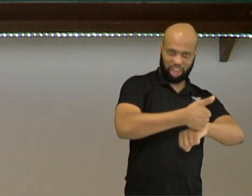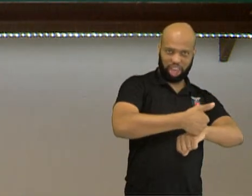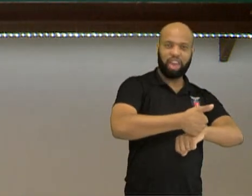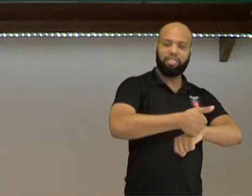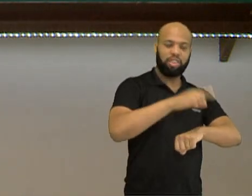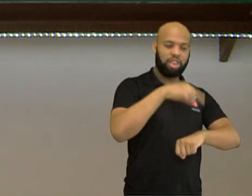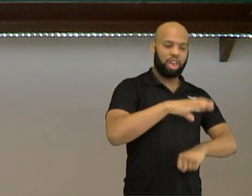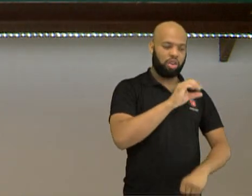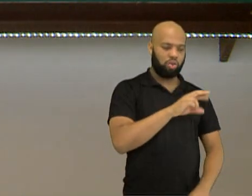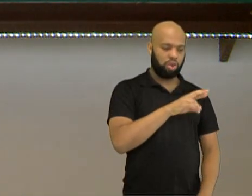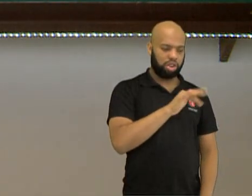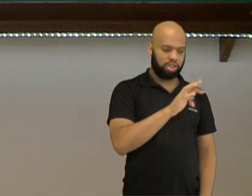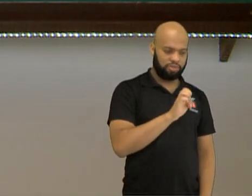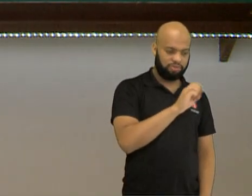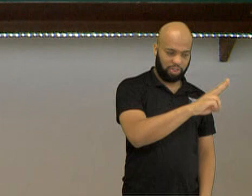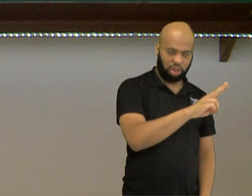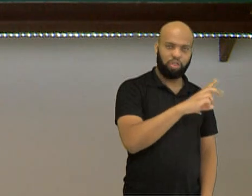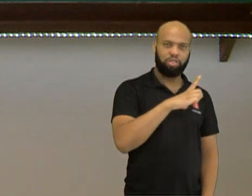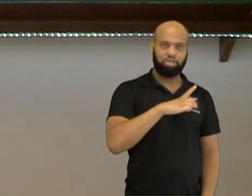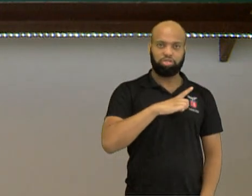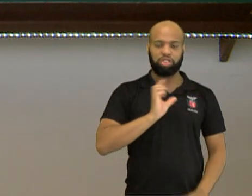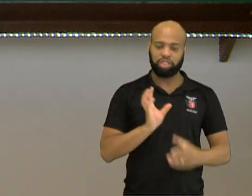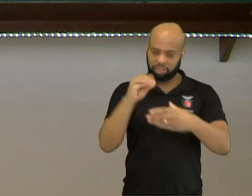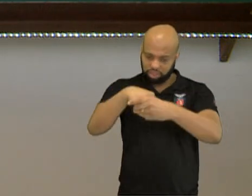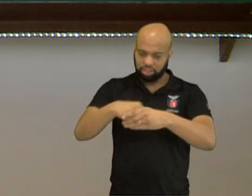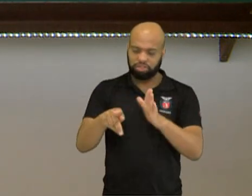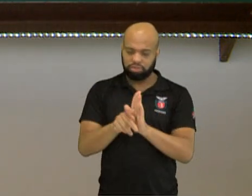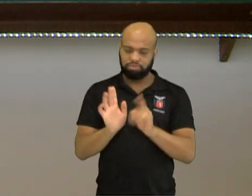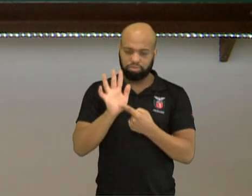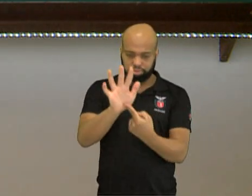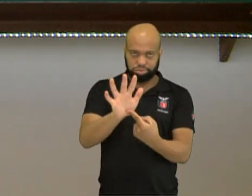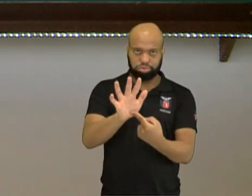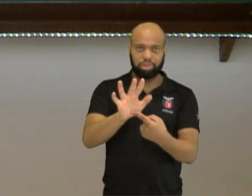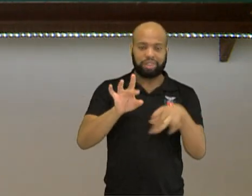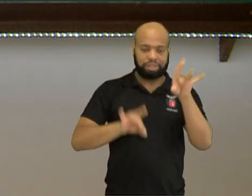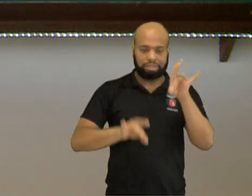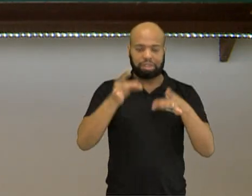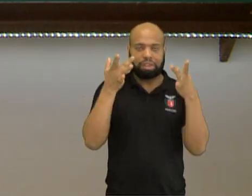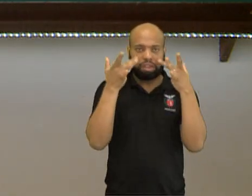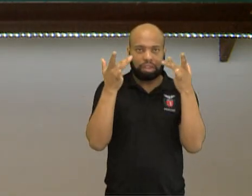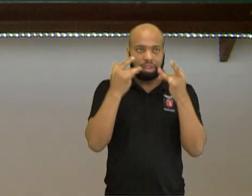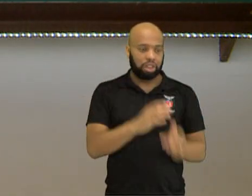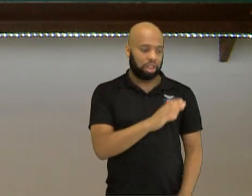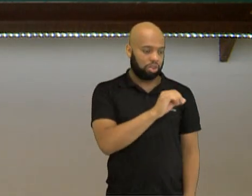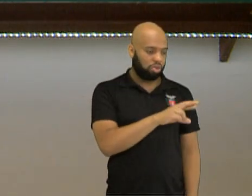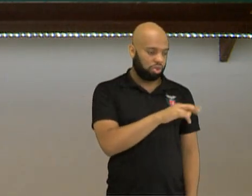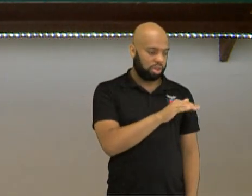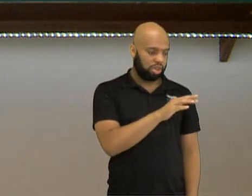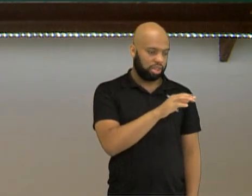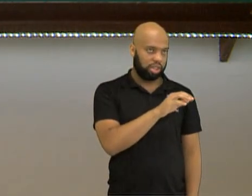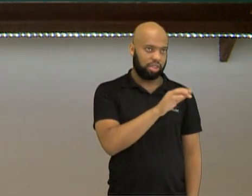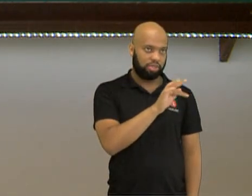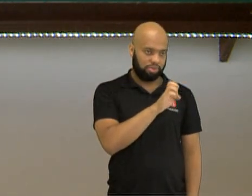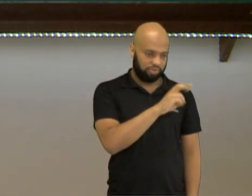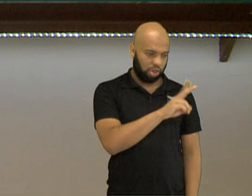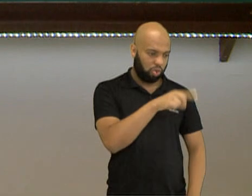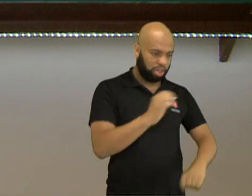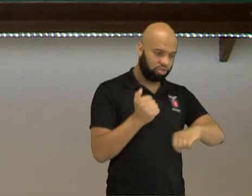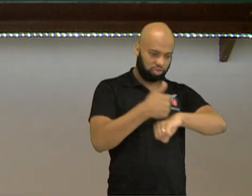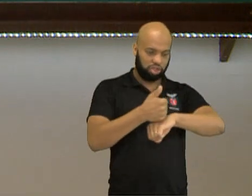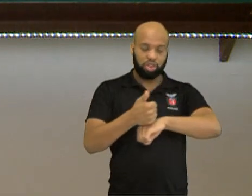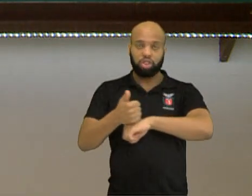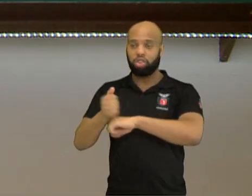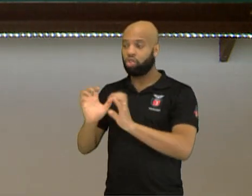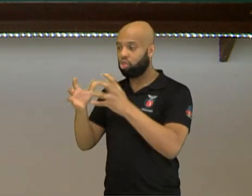apresentações teatrais lá da Grécia. O corifeu era o chefe e o coro